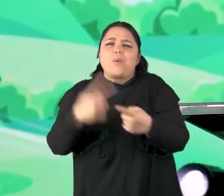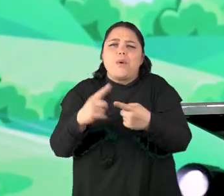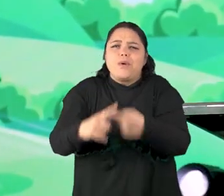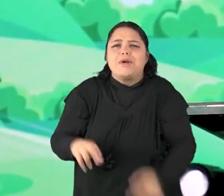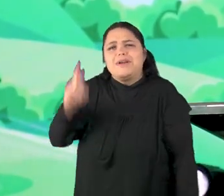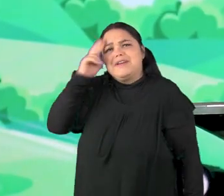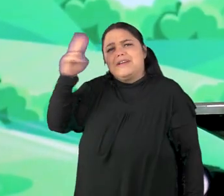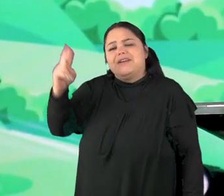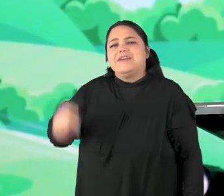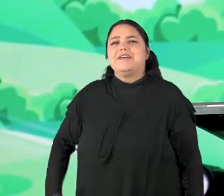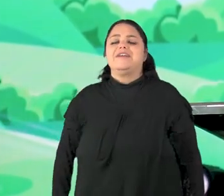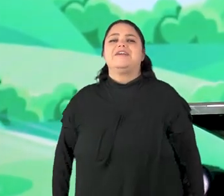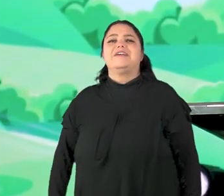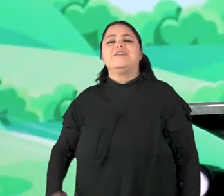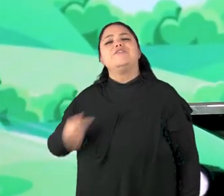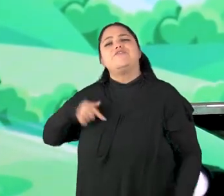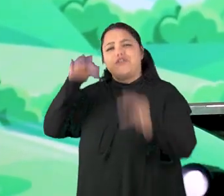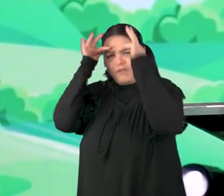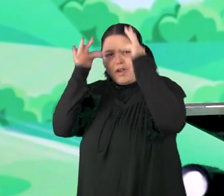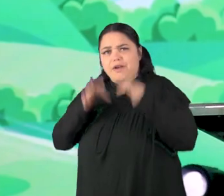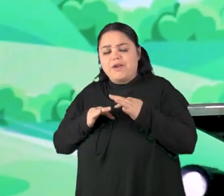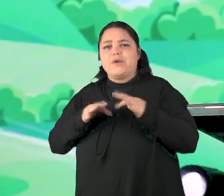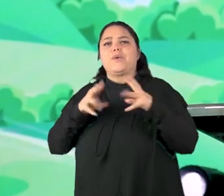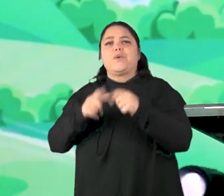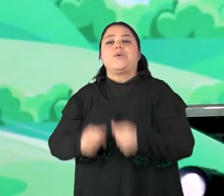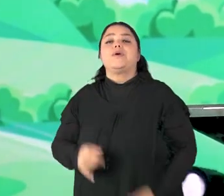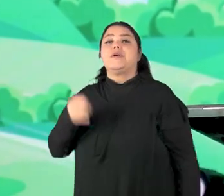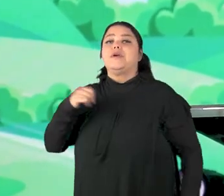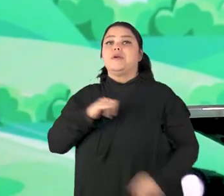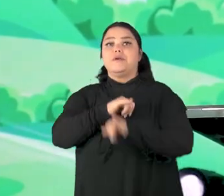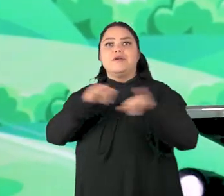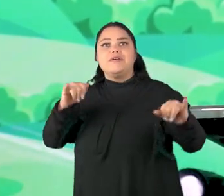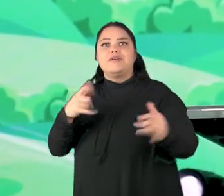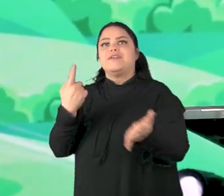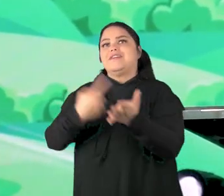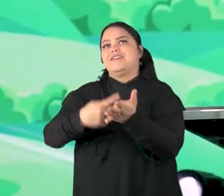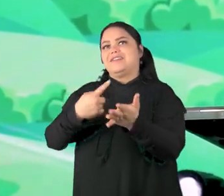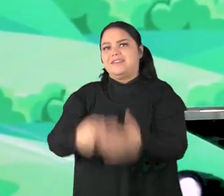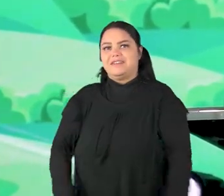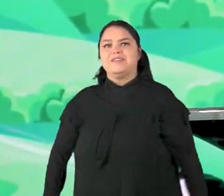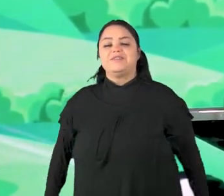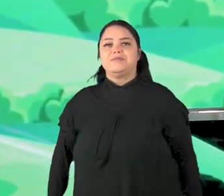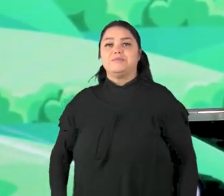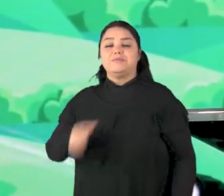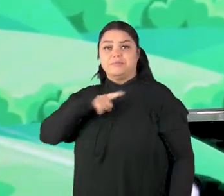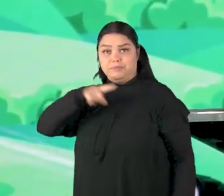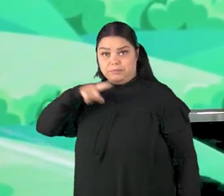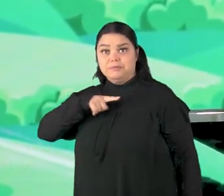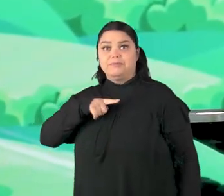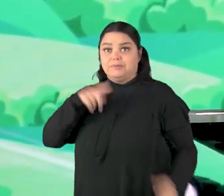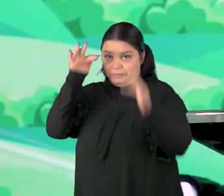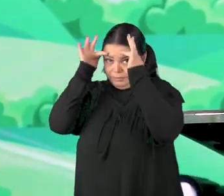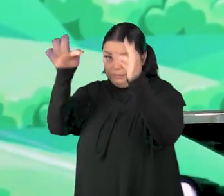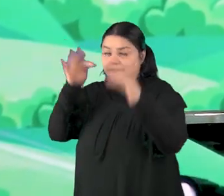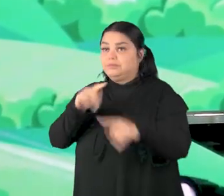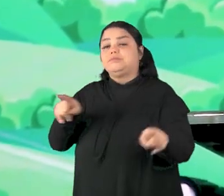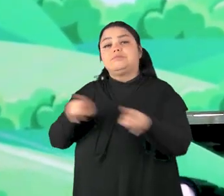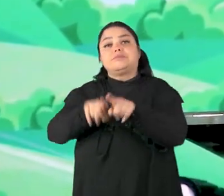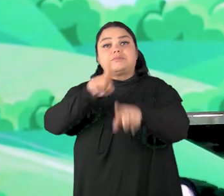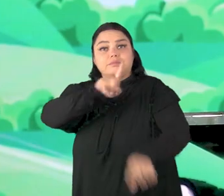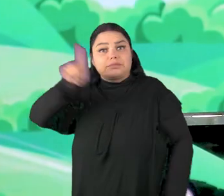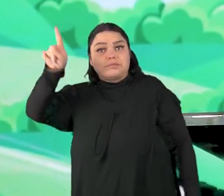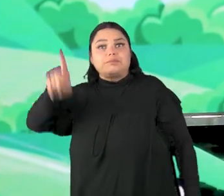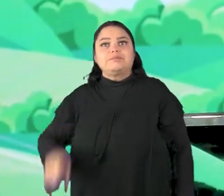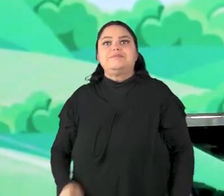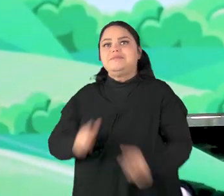Porque o Senhor, ele foi leal com a gente. Tudo que ele falou, ele cumpriu. Então, nós temos que ser leal também a ele.